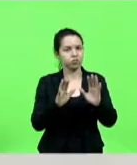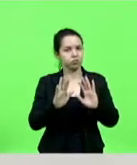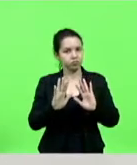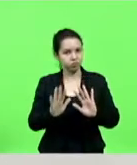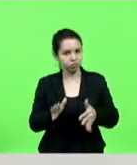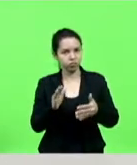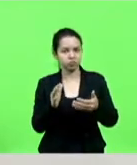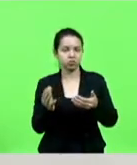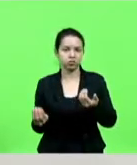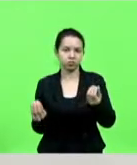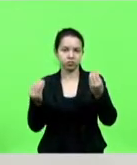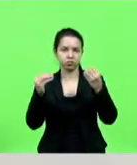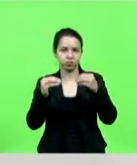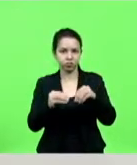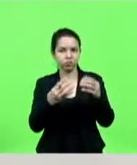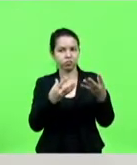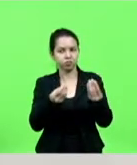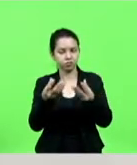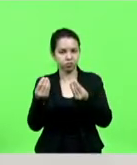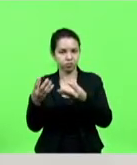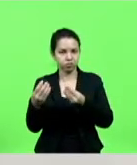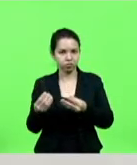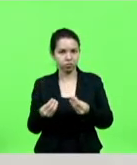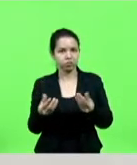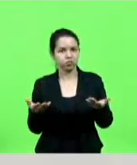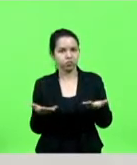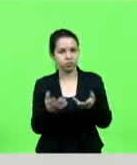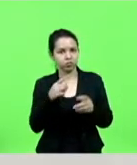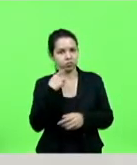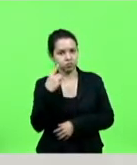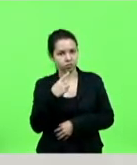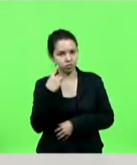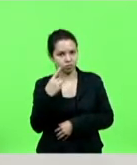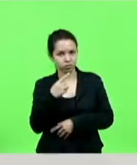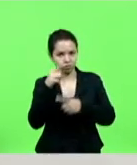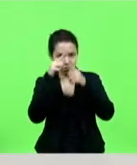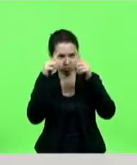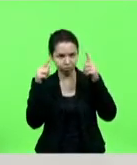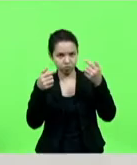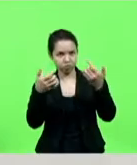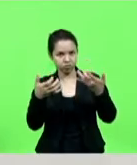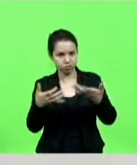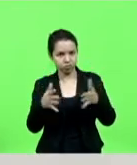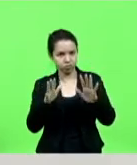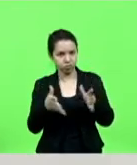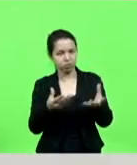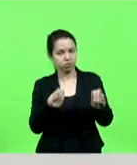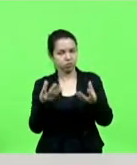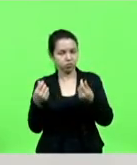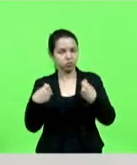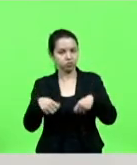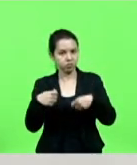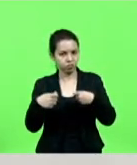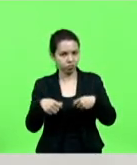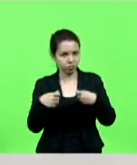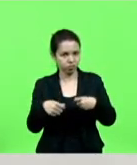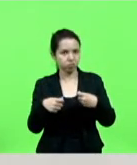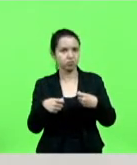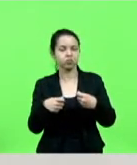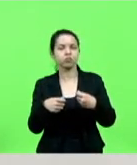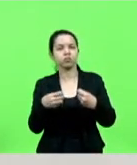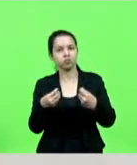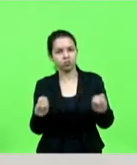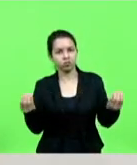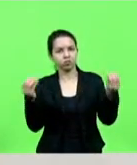muitos ainda, como o deputado Sareta hoje na sessão falou, muitos outros ainda precisam ser colocados. Então, o nosso